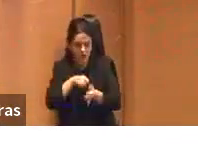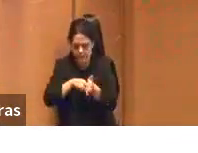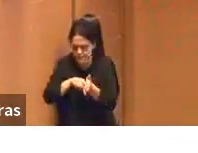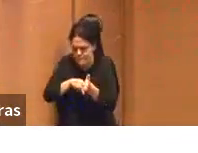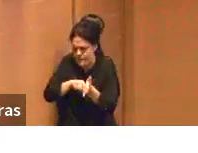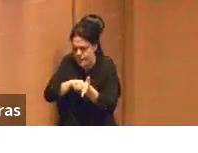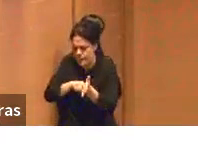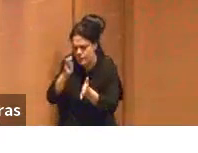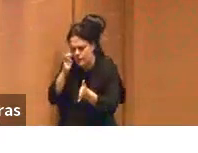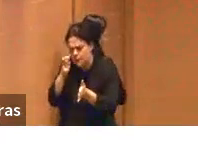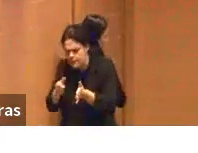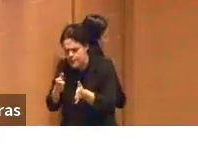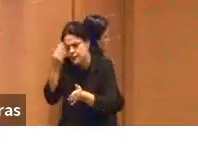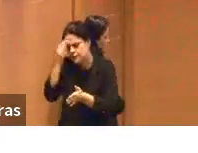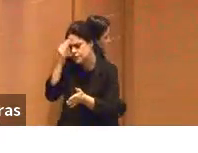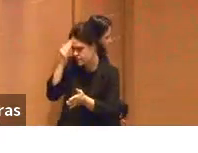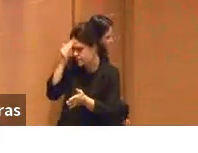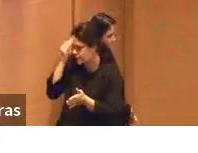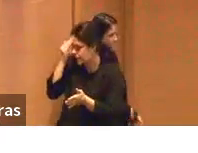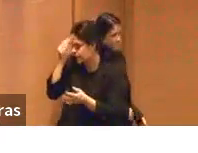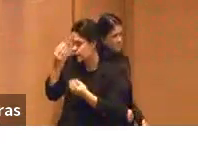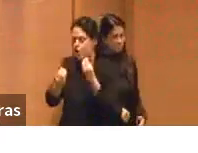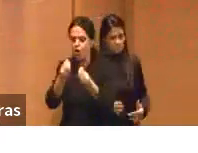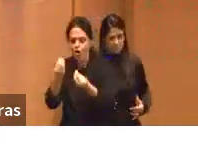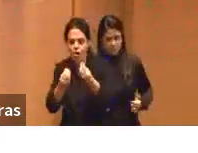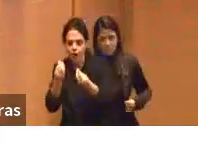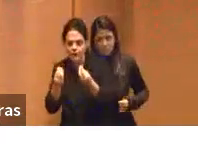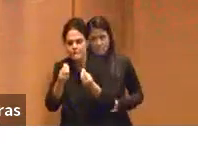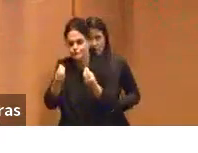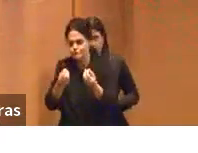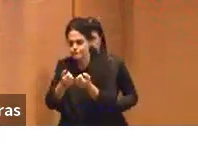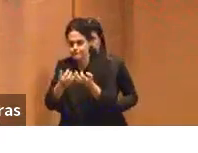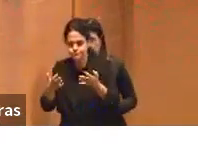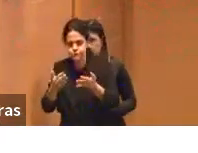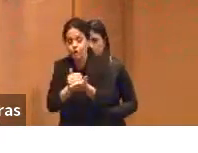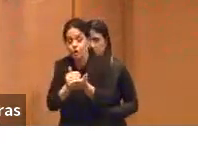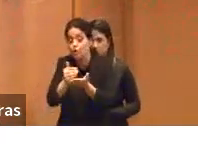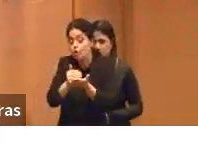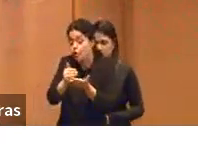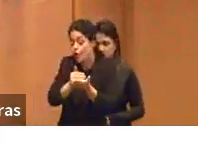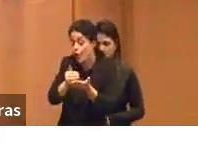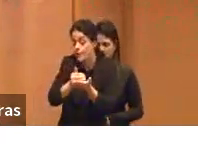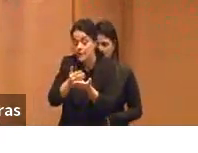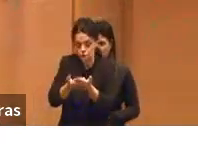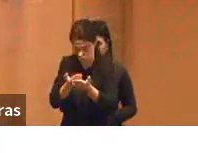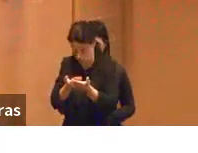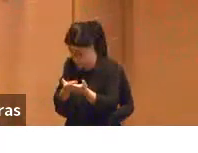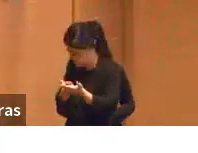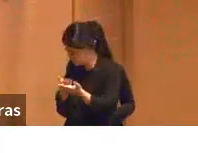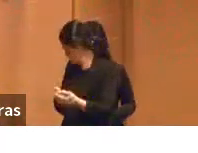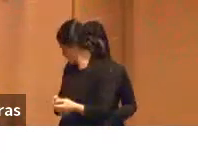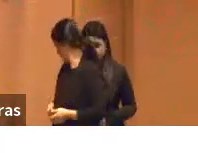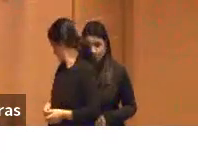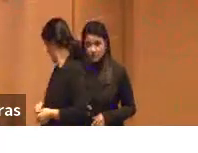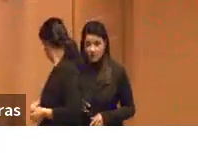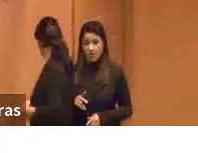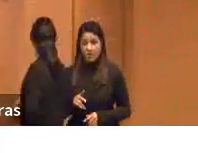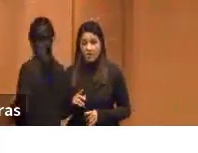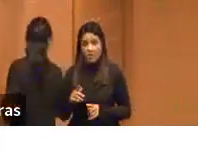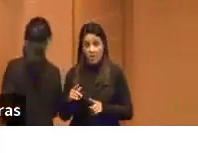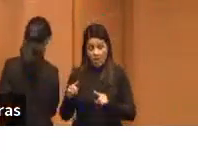entender esses fenômenos e comecei a estudar, então, a partir dessa provocação do professor que fez aquela... Opa!